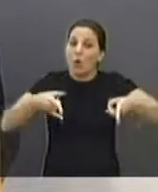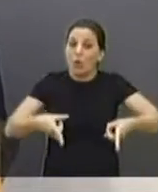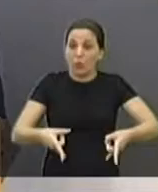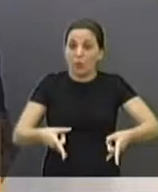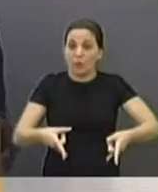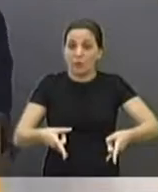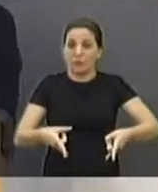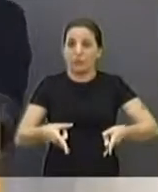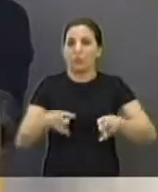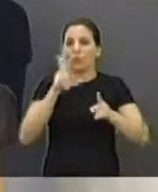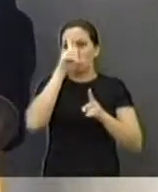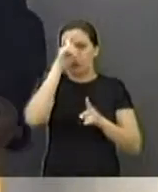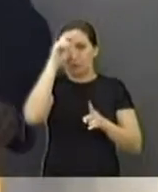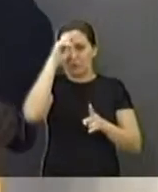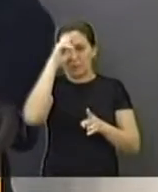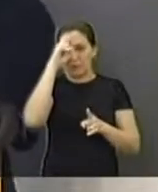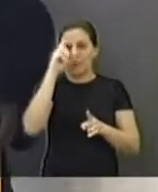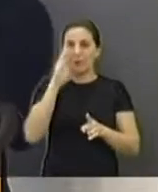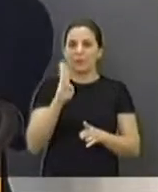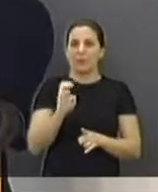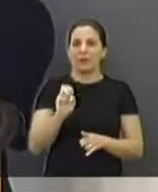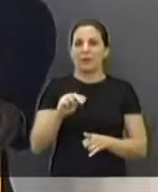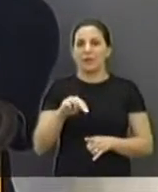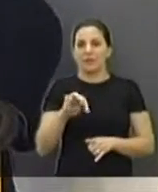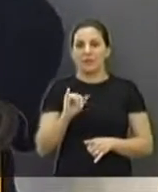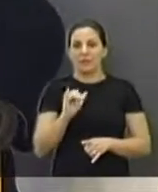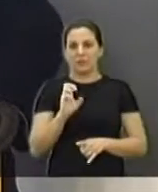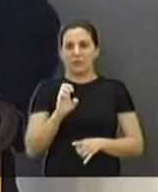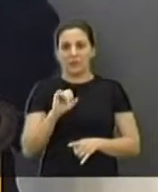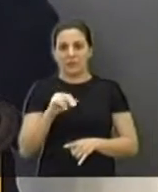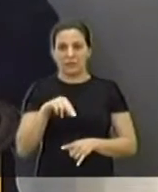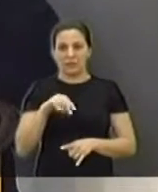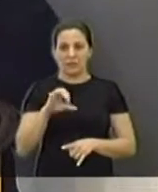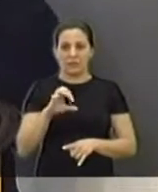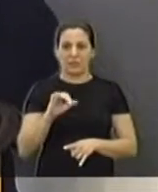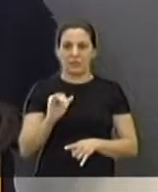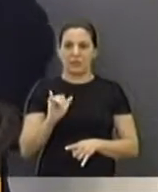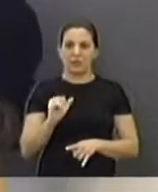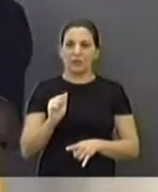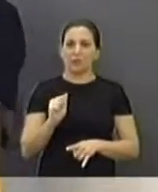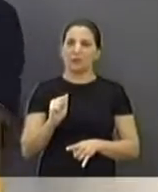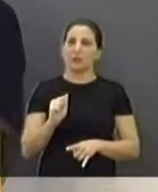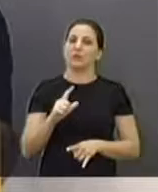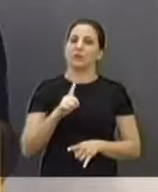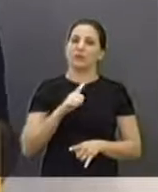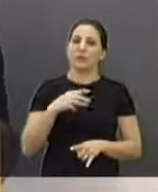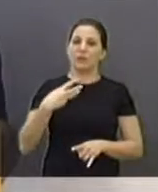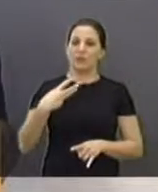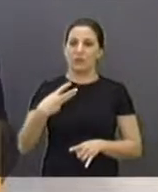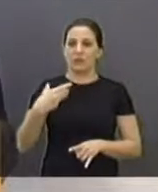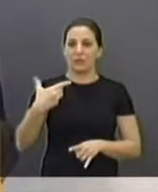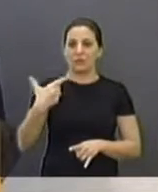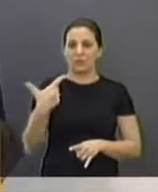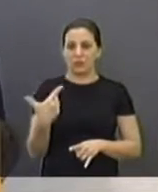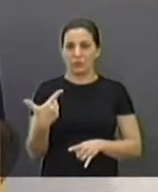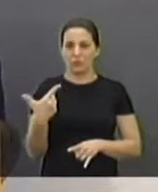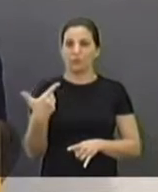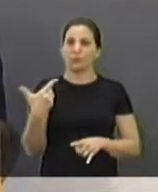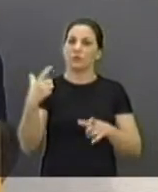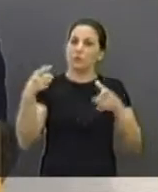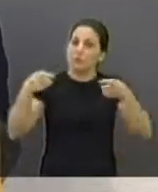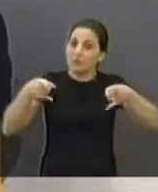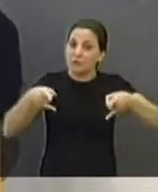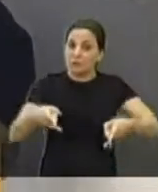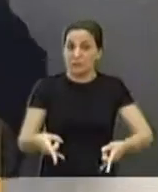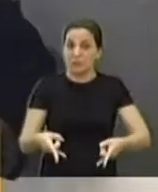Portuguesa perdeu a filantropia do hospital e poderia ter disponível 32 leitos que podiam ser negociados